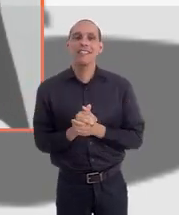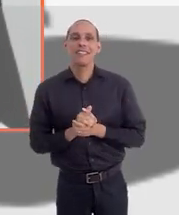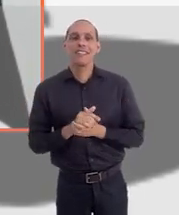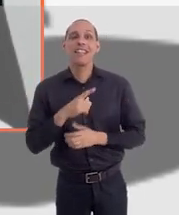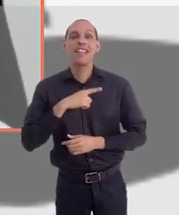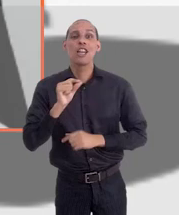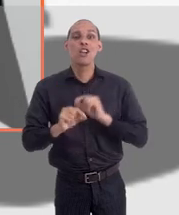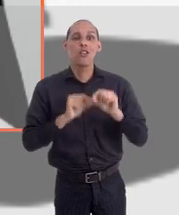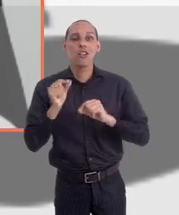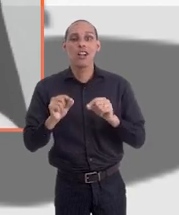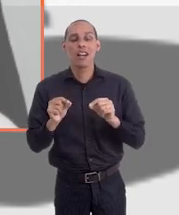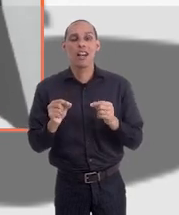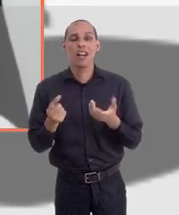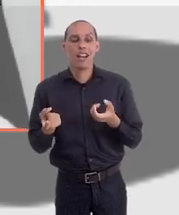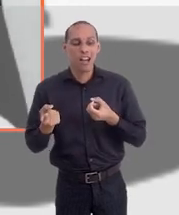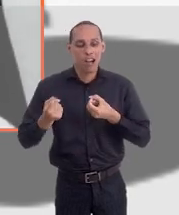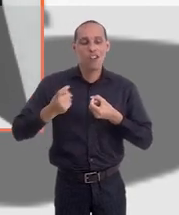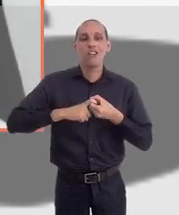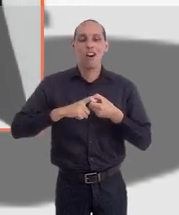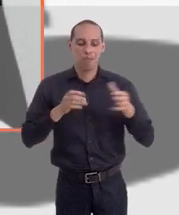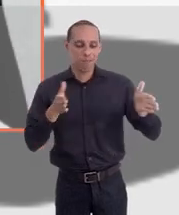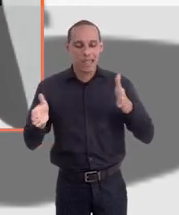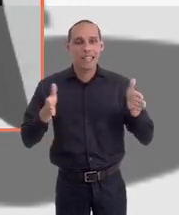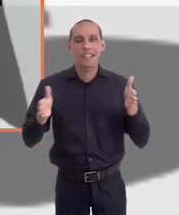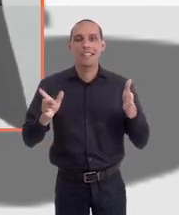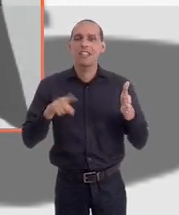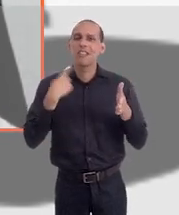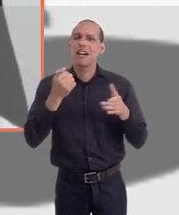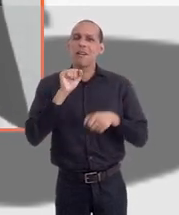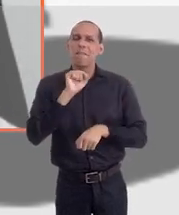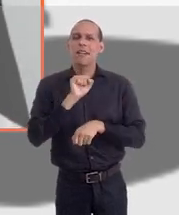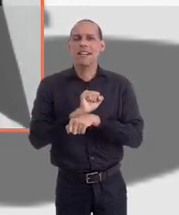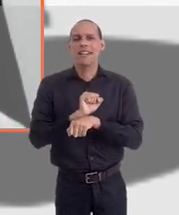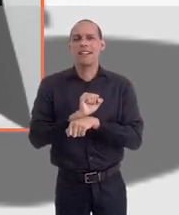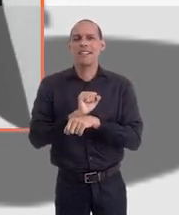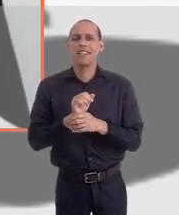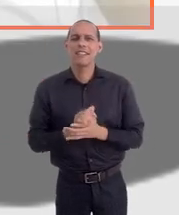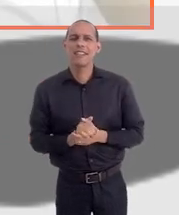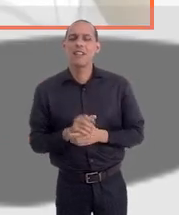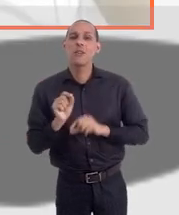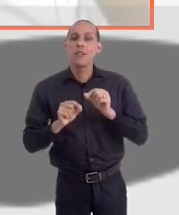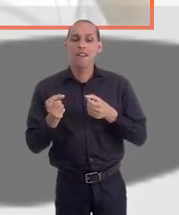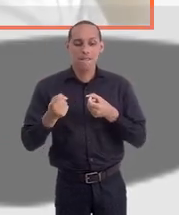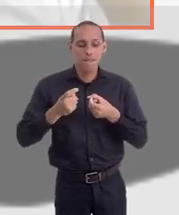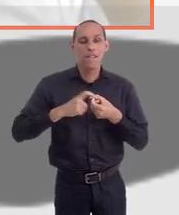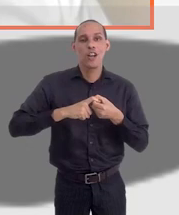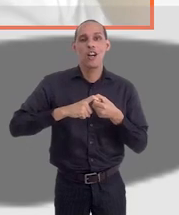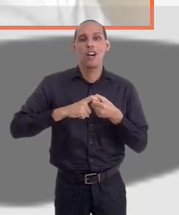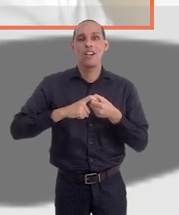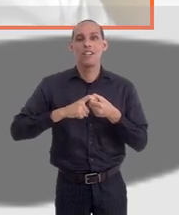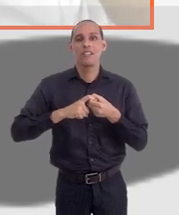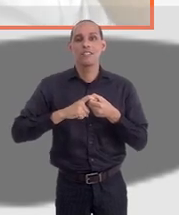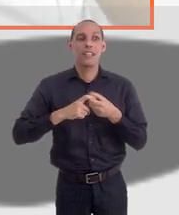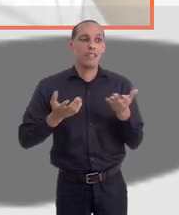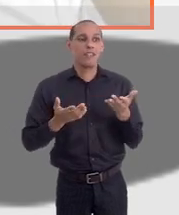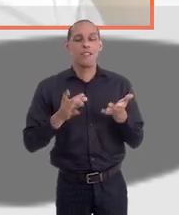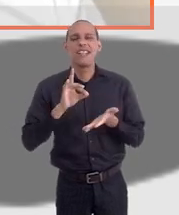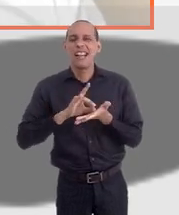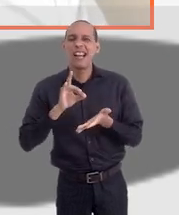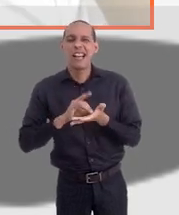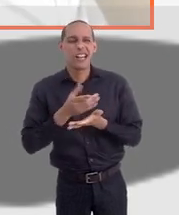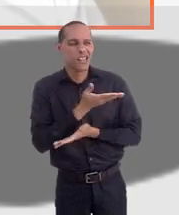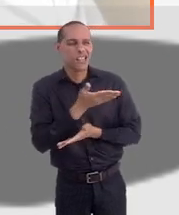que haja essa retomada durante esse tempo que ficou aí, que a gente teve uma situação de retomada, de tomada